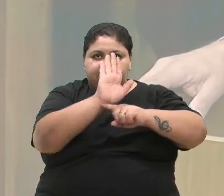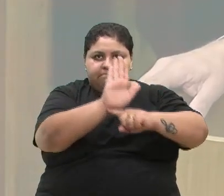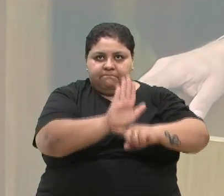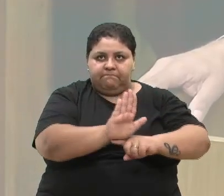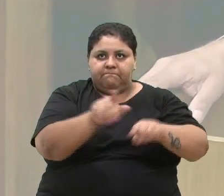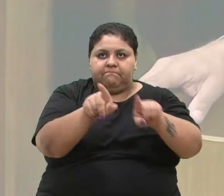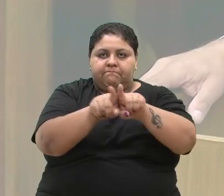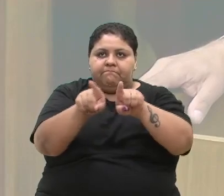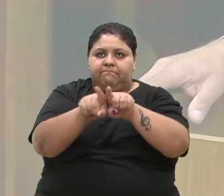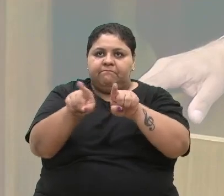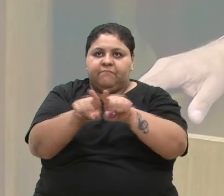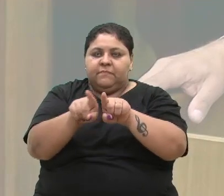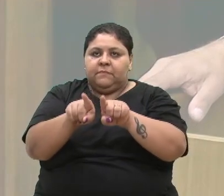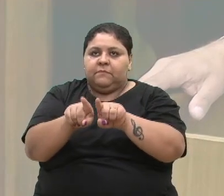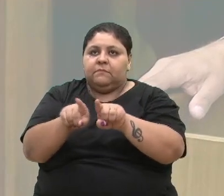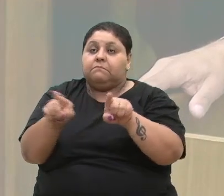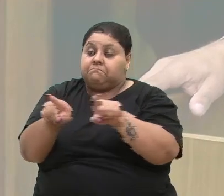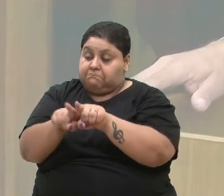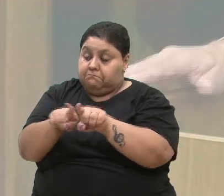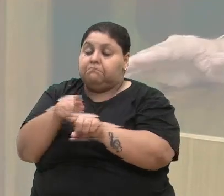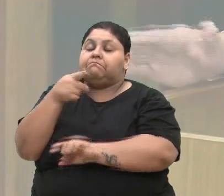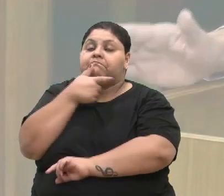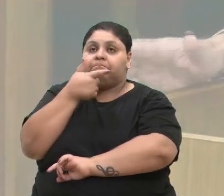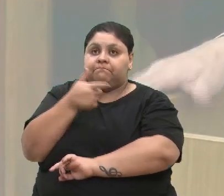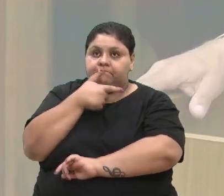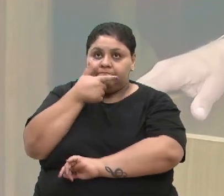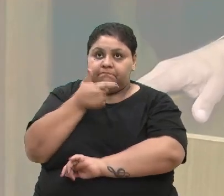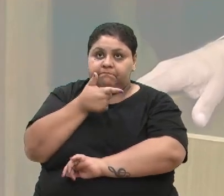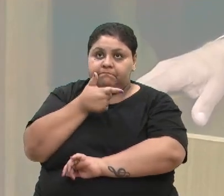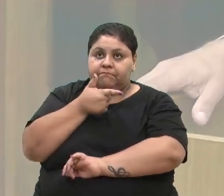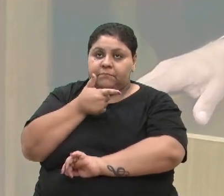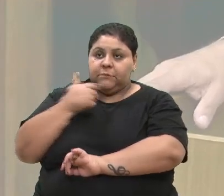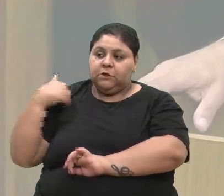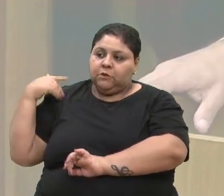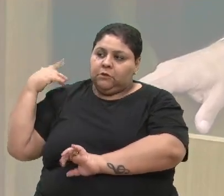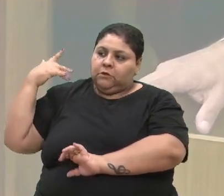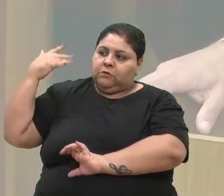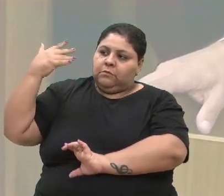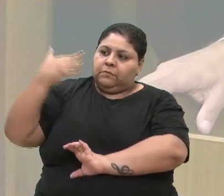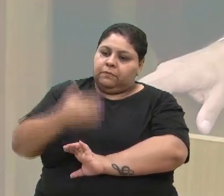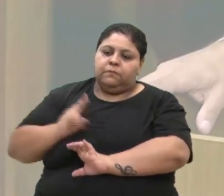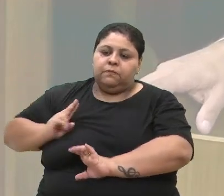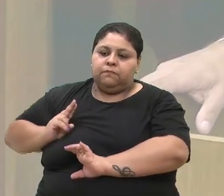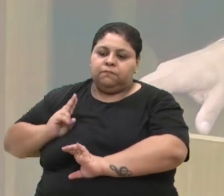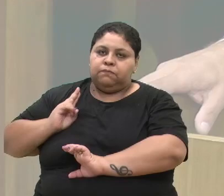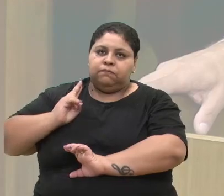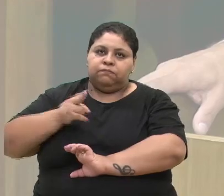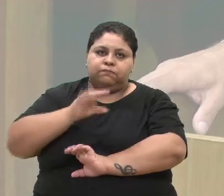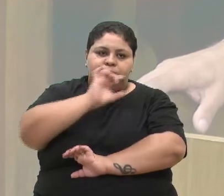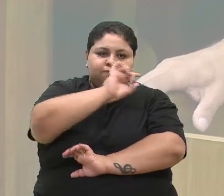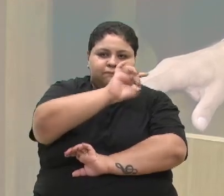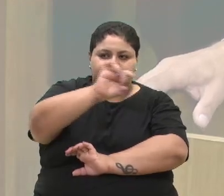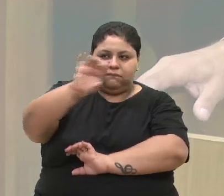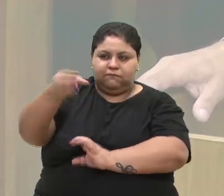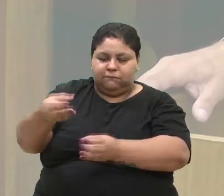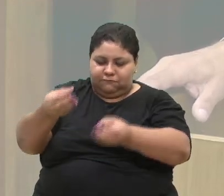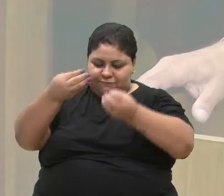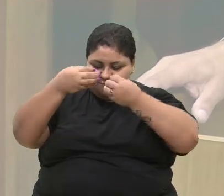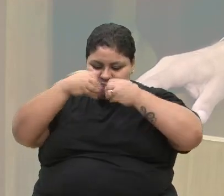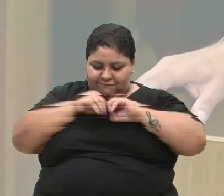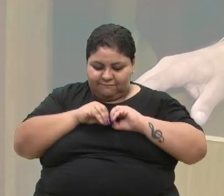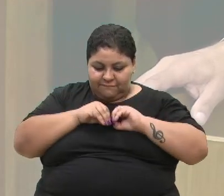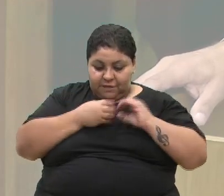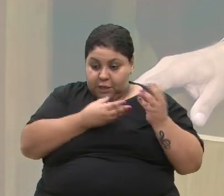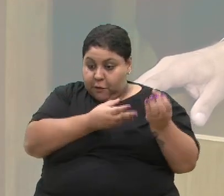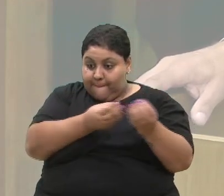Também tenho falado que nessa caminhada sempre levamos um pouquinho de cada um e muito